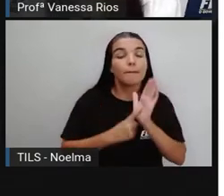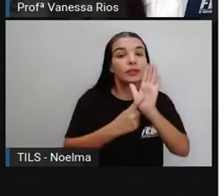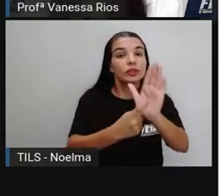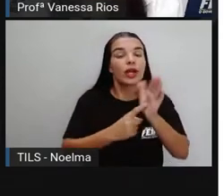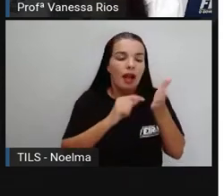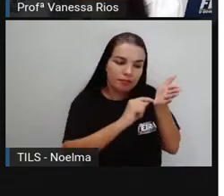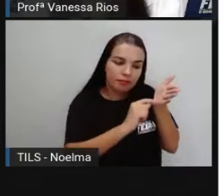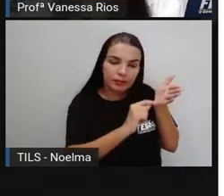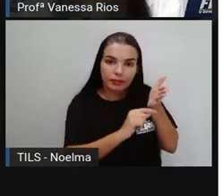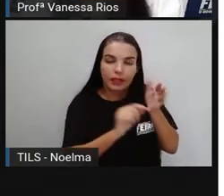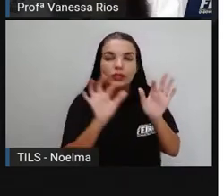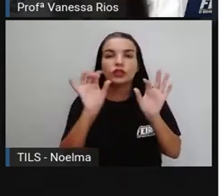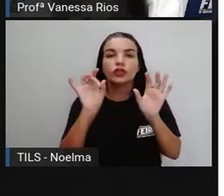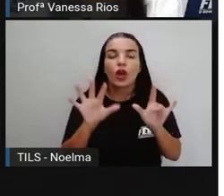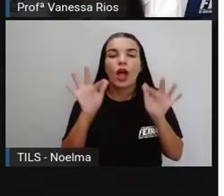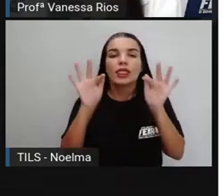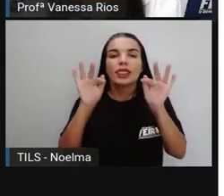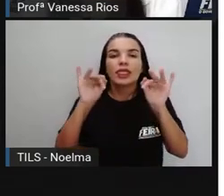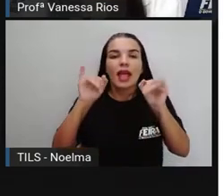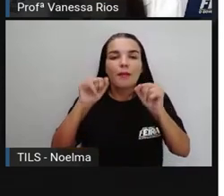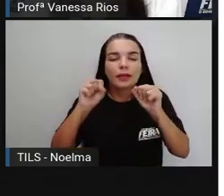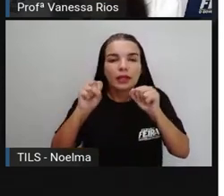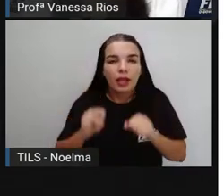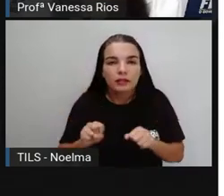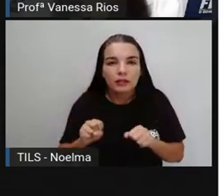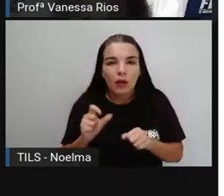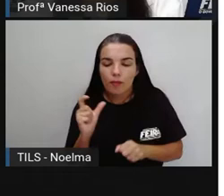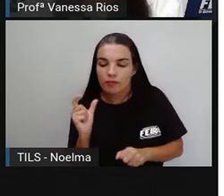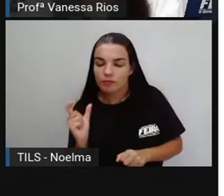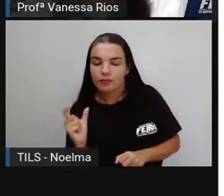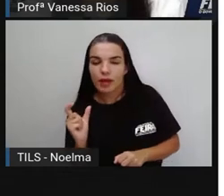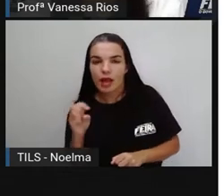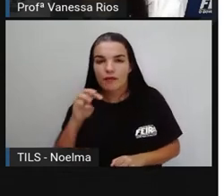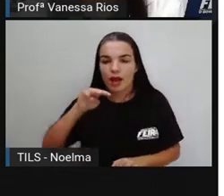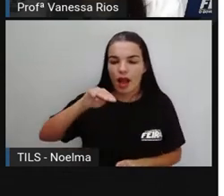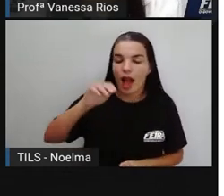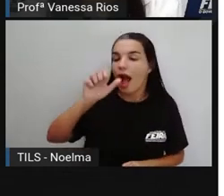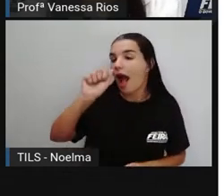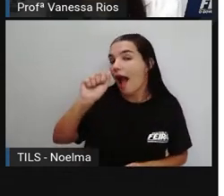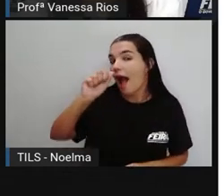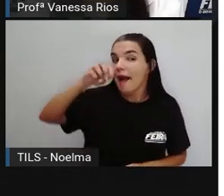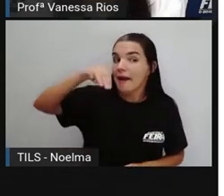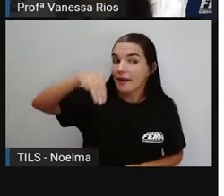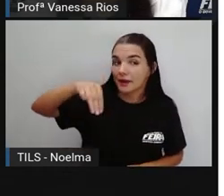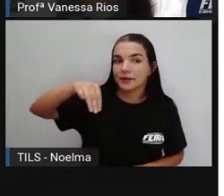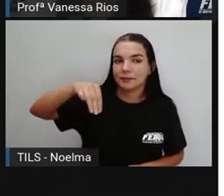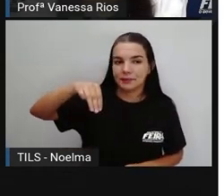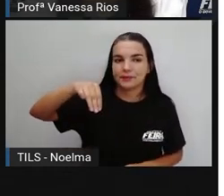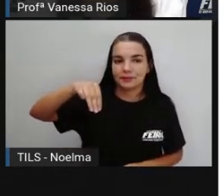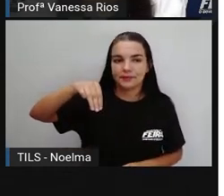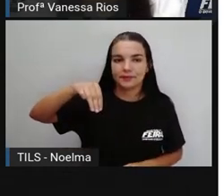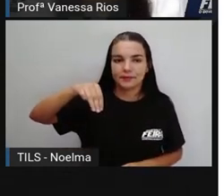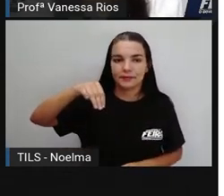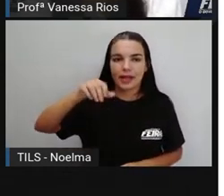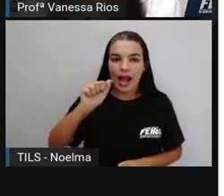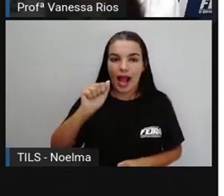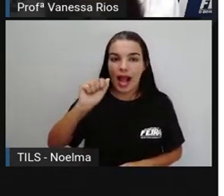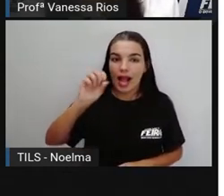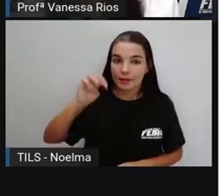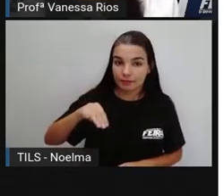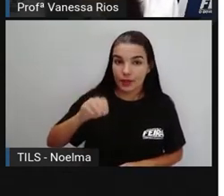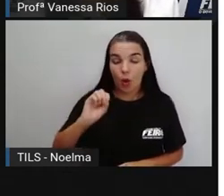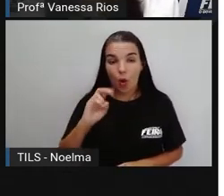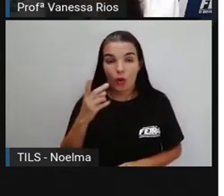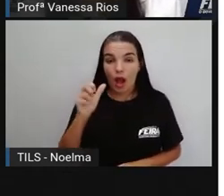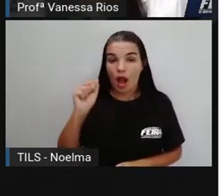verbos com as terminações que estamos observando, estudando nesta videoaula, que são os verbos que terminam em an